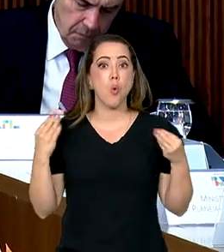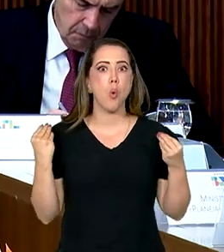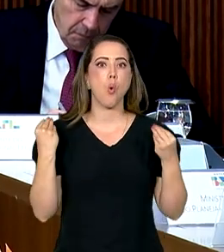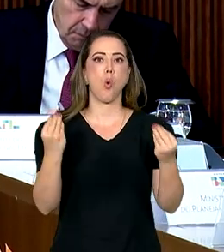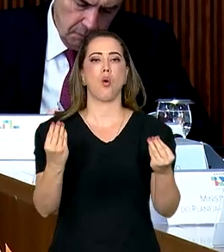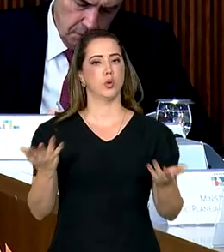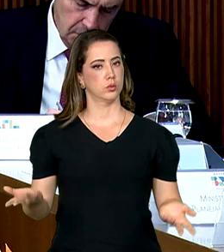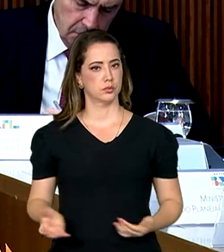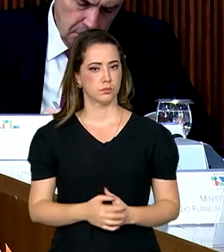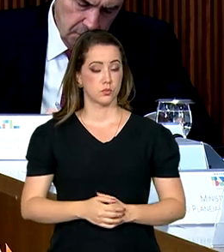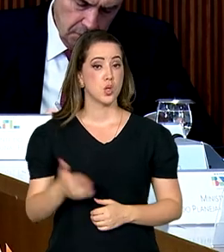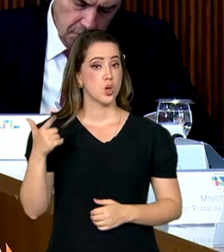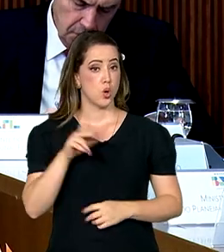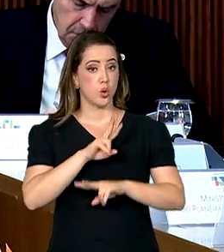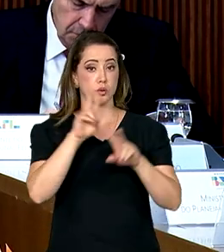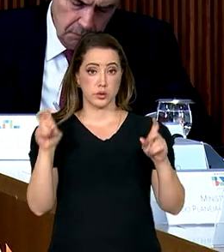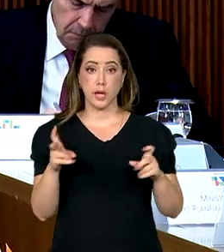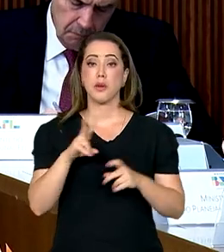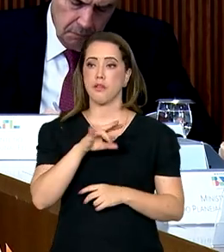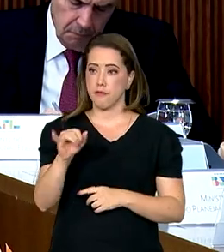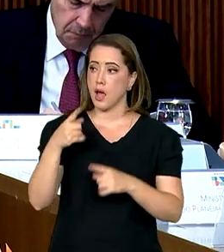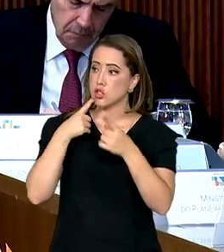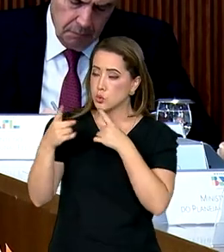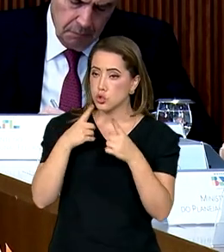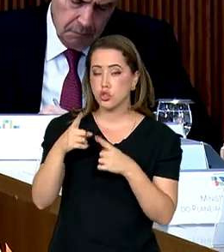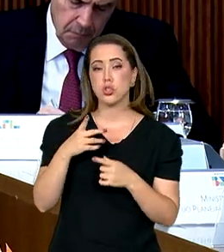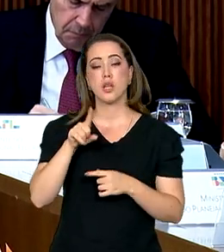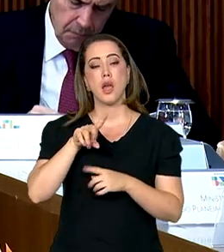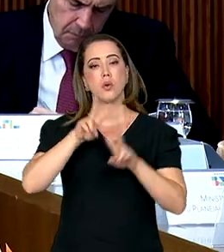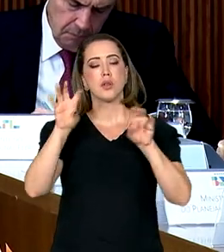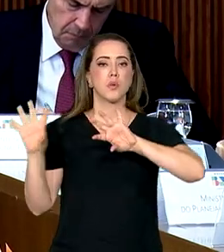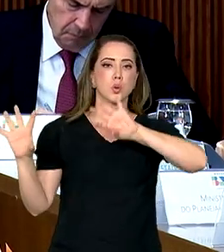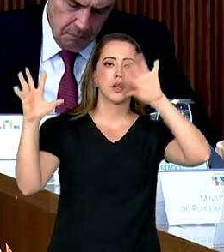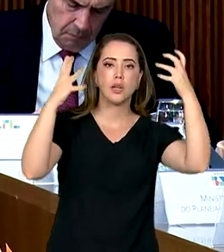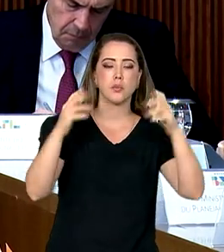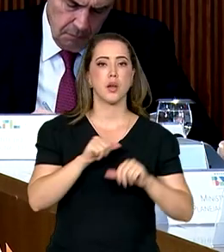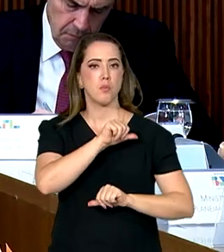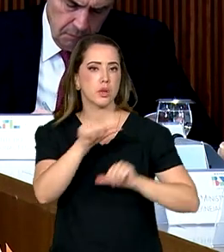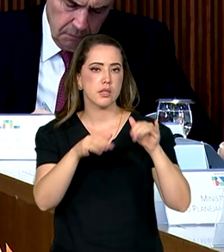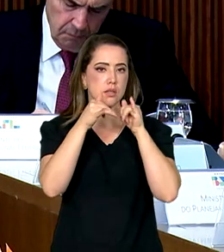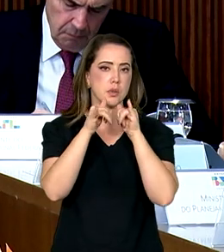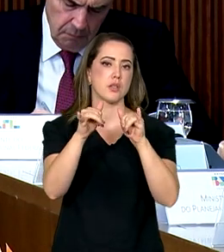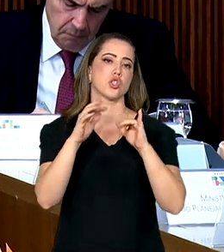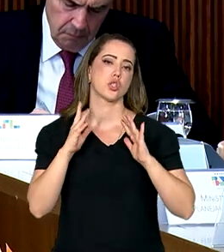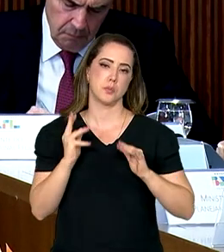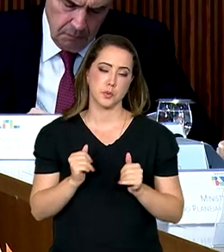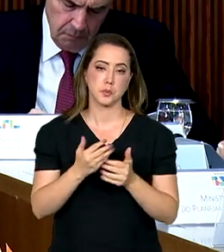outro assunto que a gente vai discutir com muita força é a questão climática, a questão da transição energética.